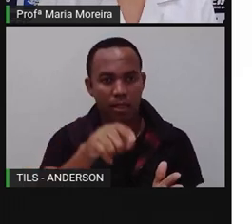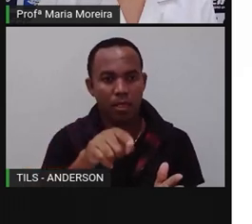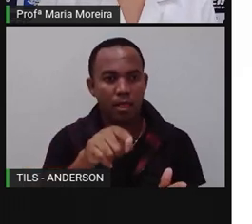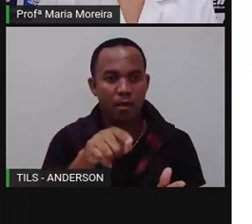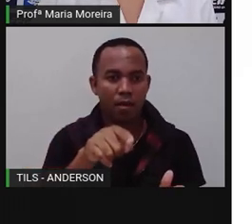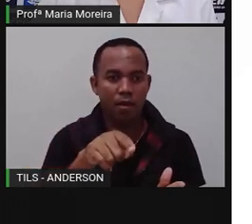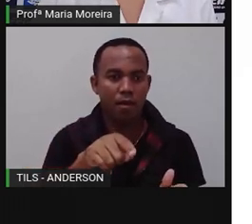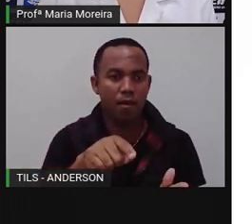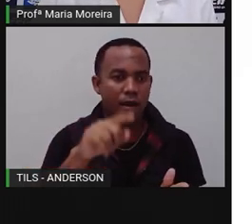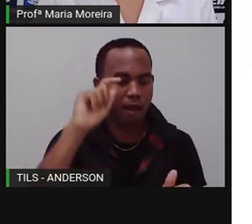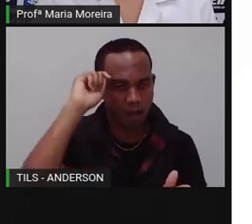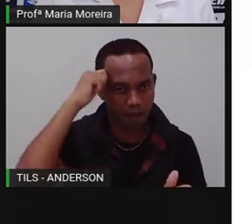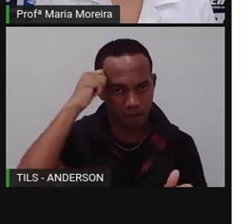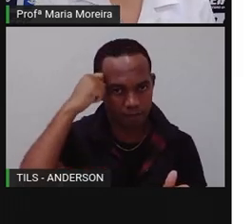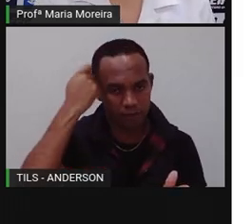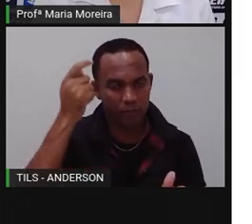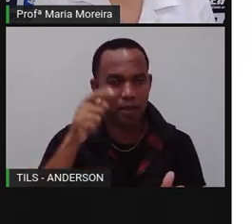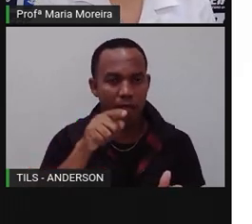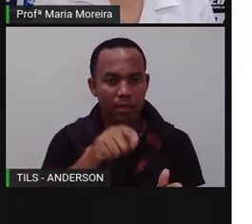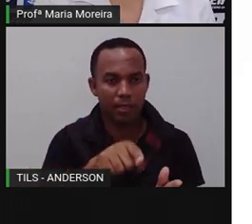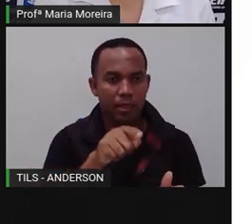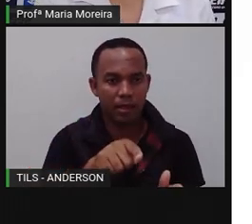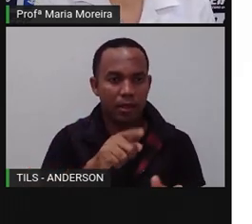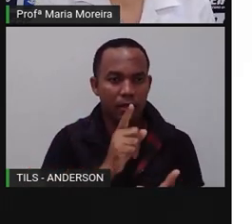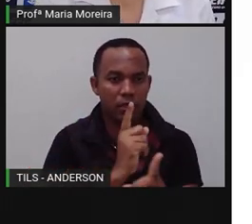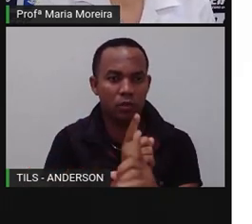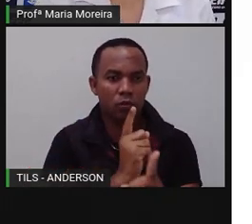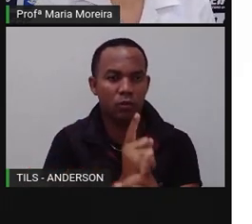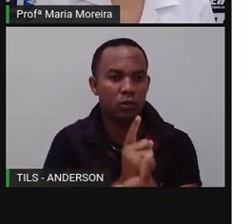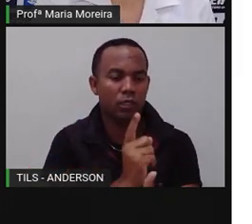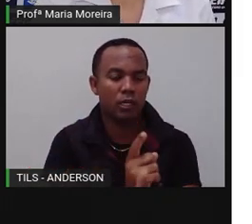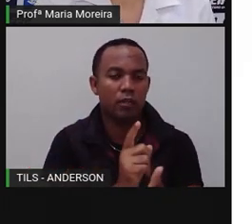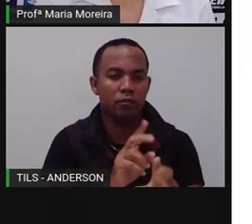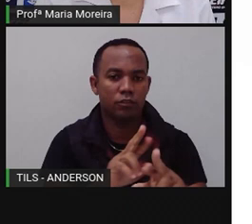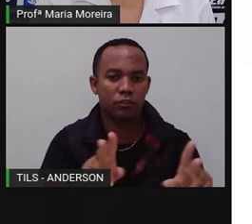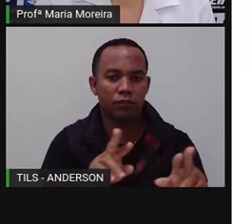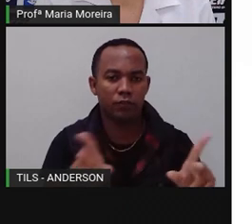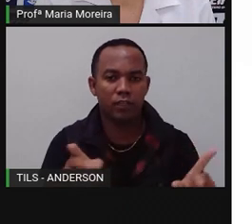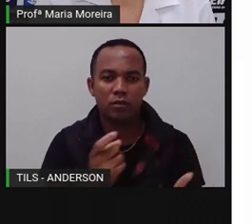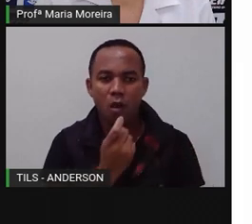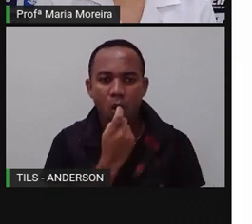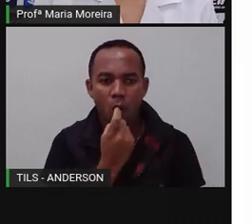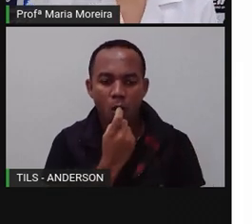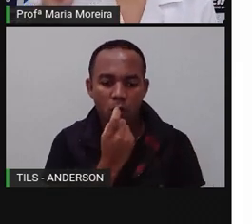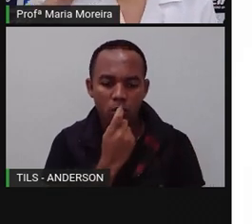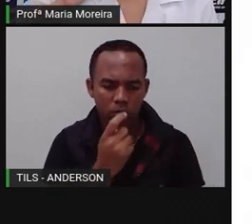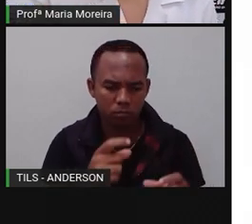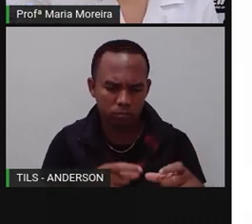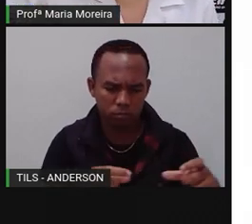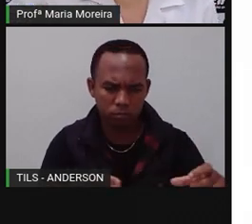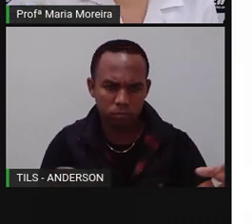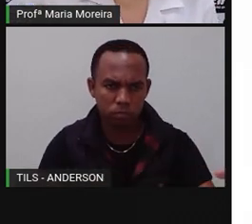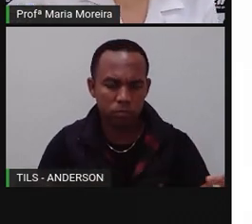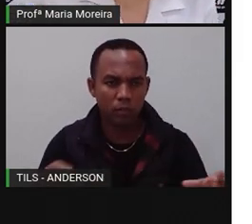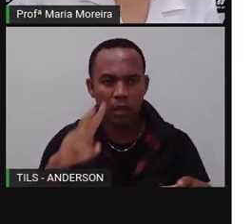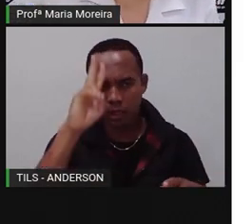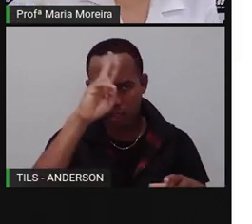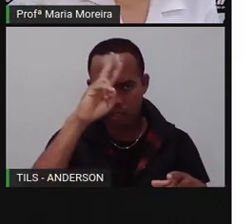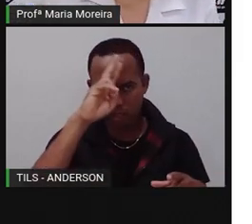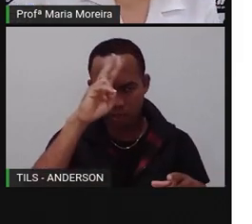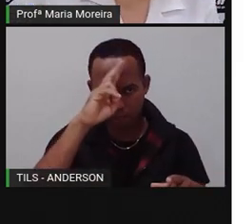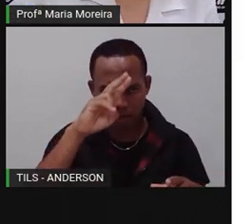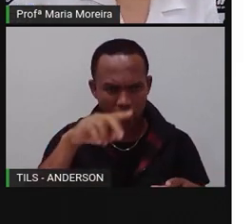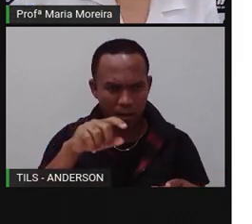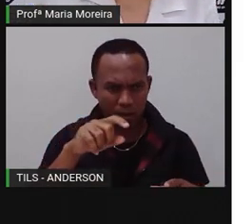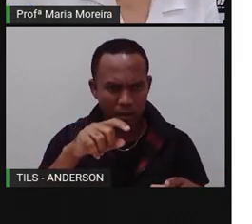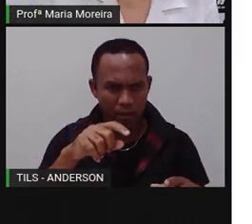nisso? Pois é. Neles foram encontrados diversos fósseis que comprovam essa teoria. Lembra que a Pró explicou aqui pra vocês o que eram